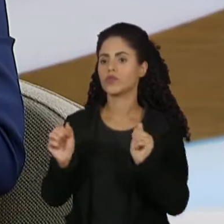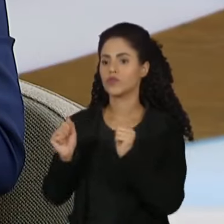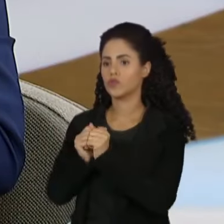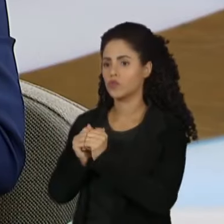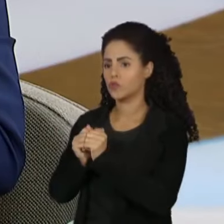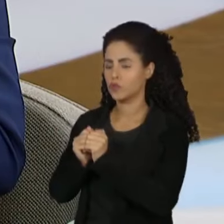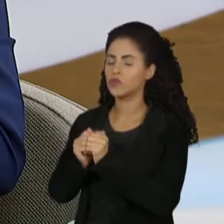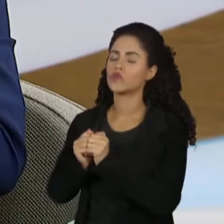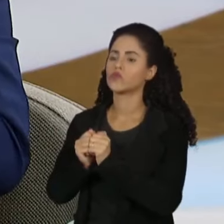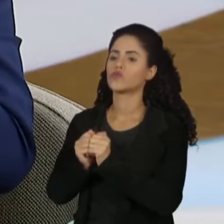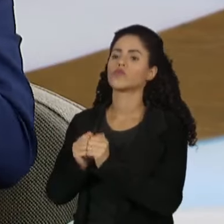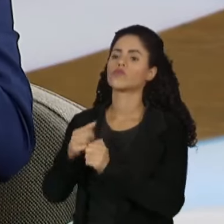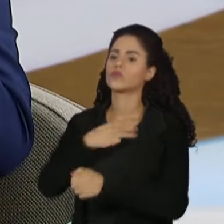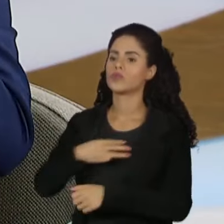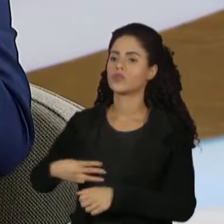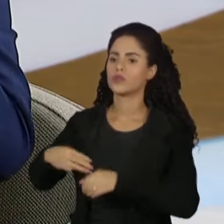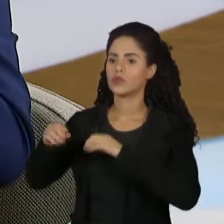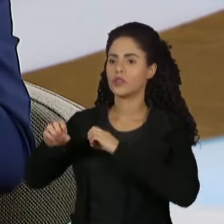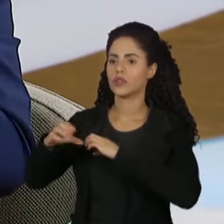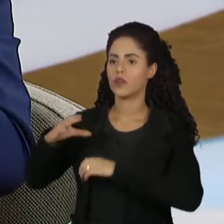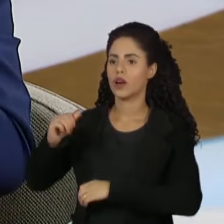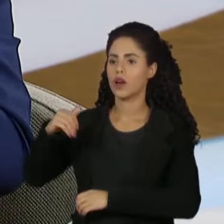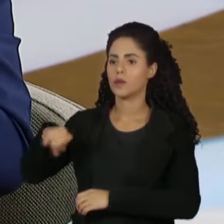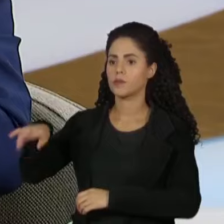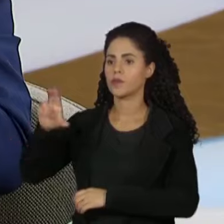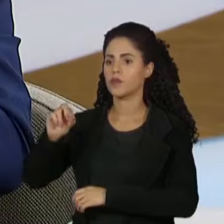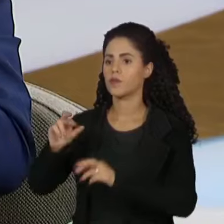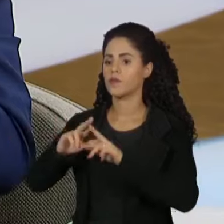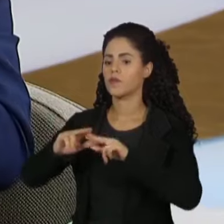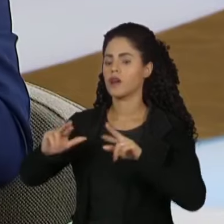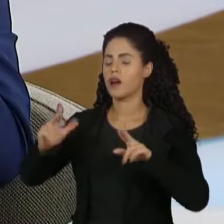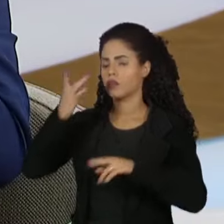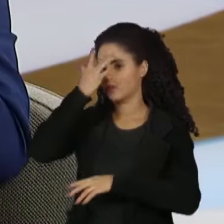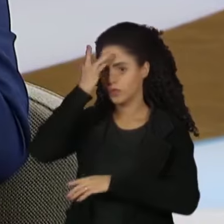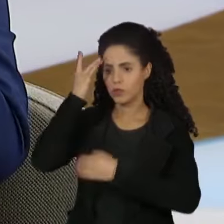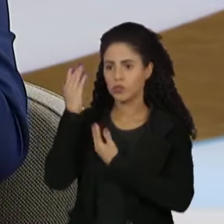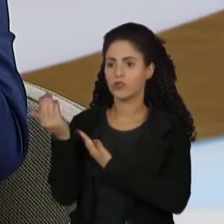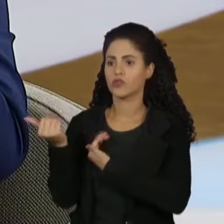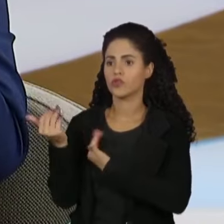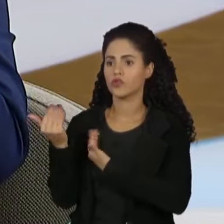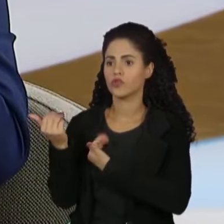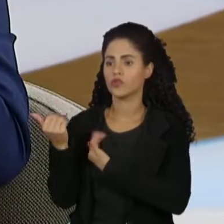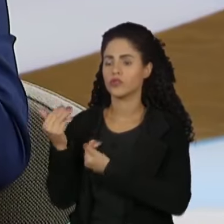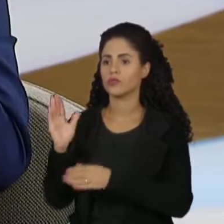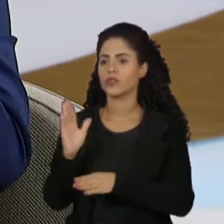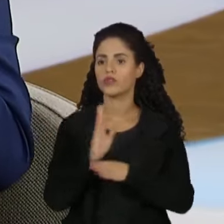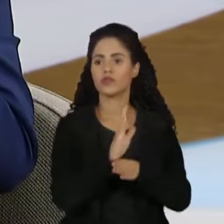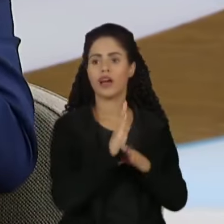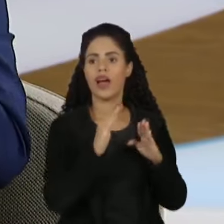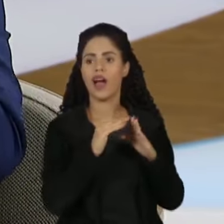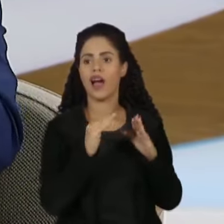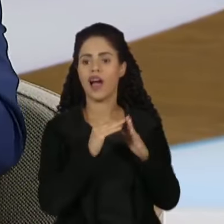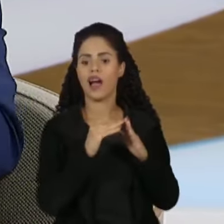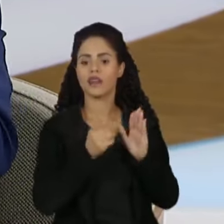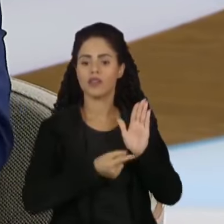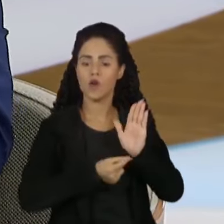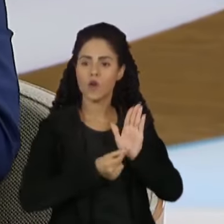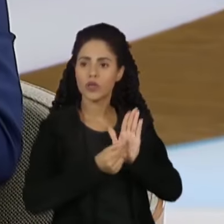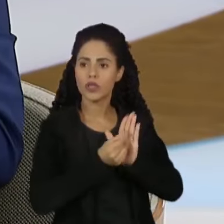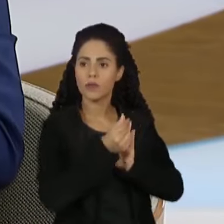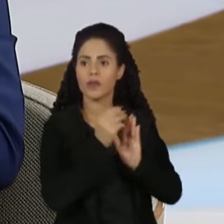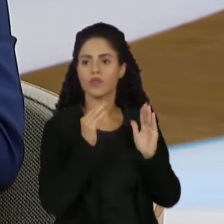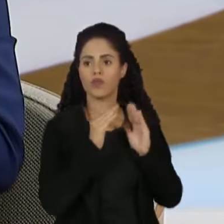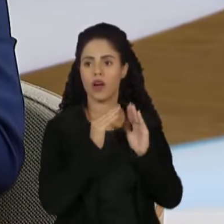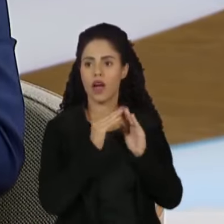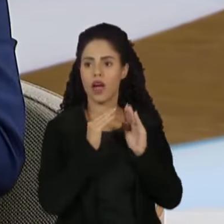Educação, Camilo Santana, porque muitos jovens, para poder ajudar a manter a casa, poder levar dinheiro